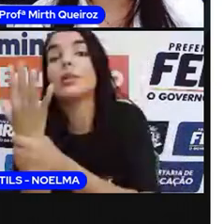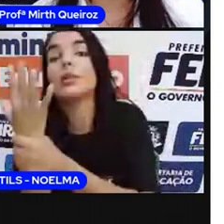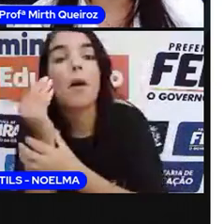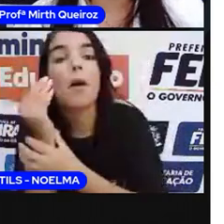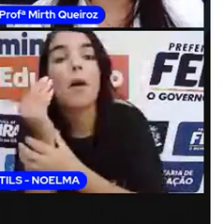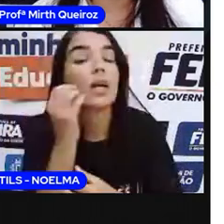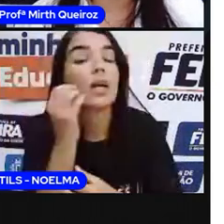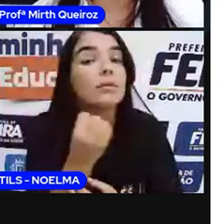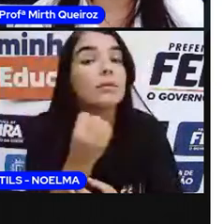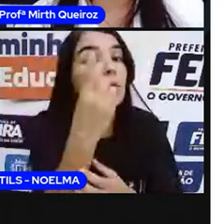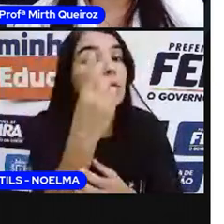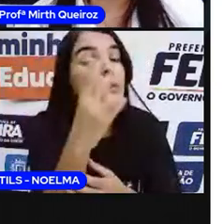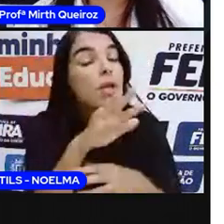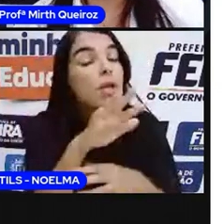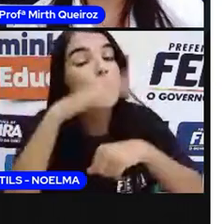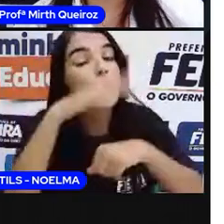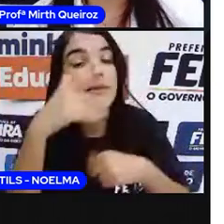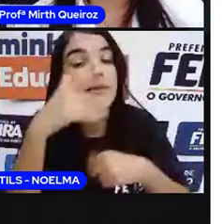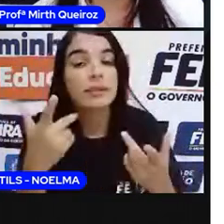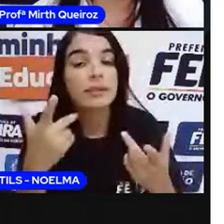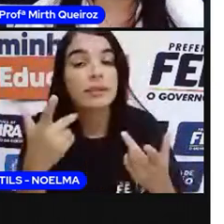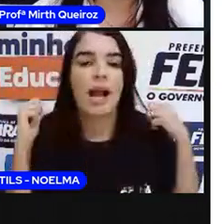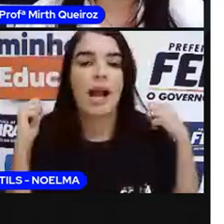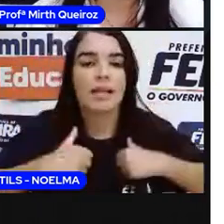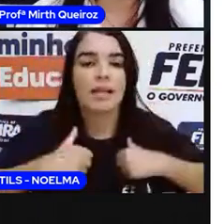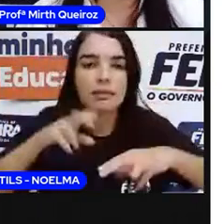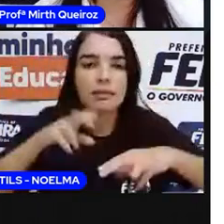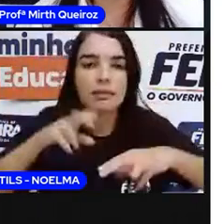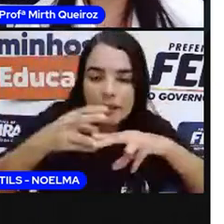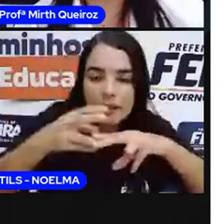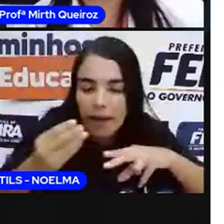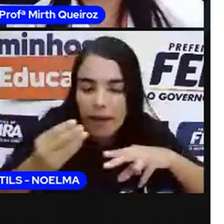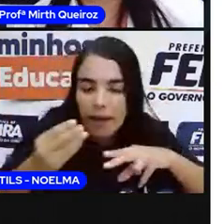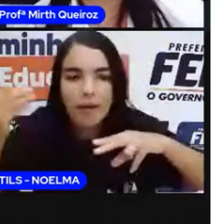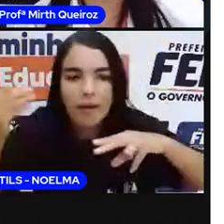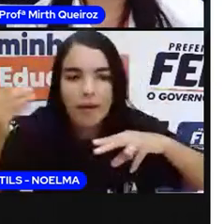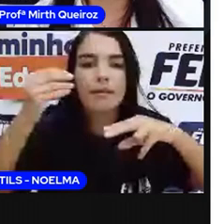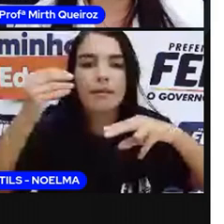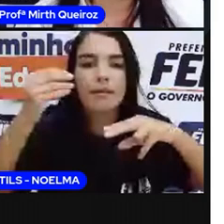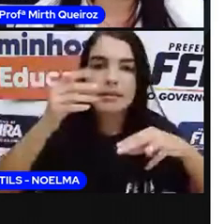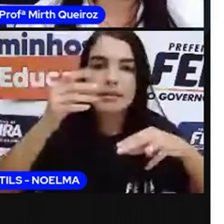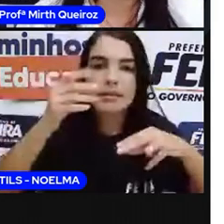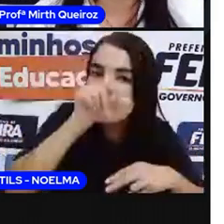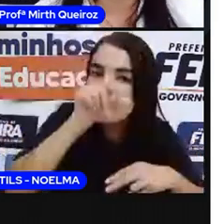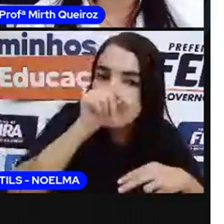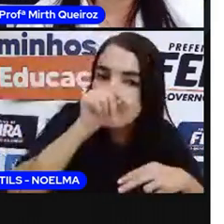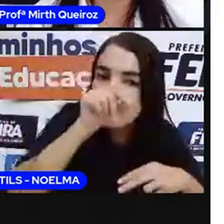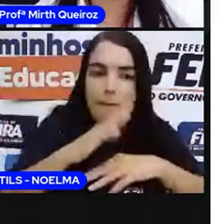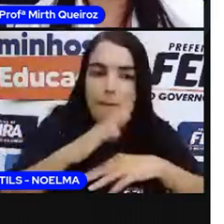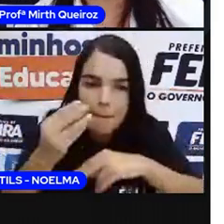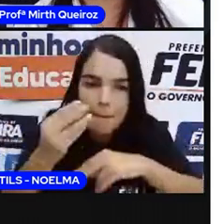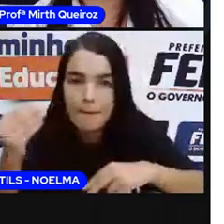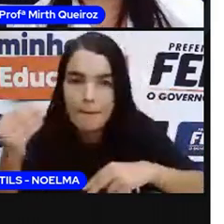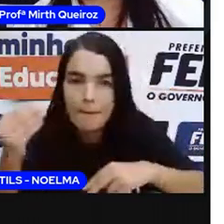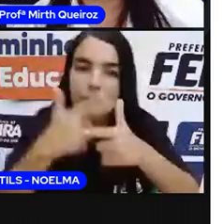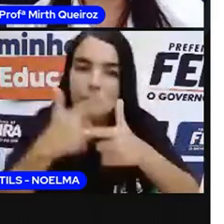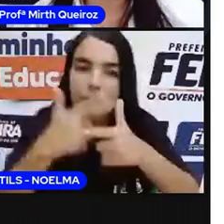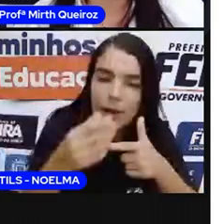indicam dois ou mais seres. Casacoas, madeira, cadeira, isopótamo, isopótamo, isopótamo, problemas,